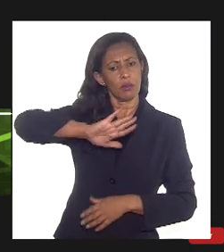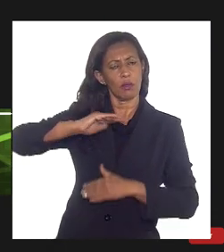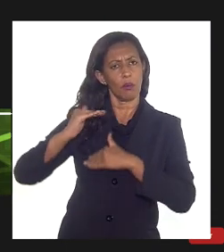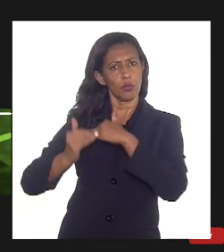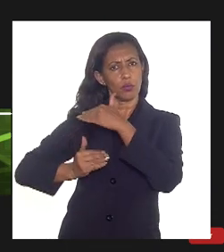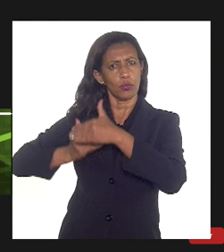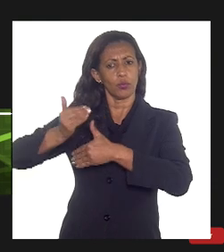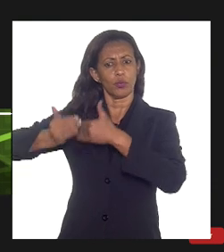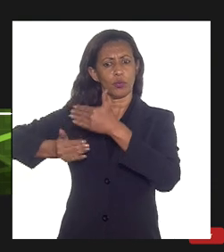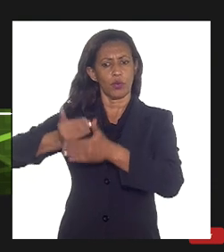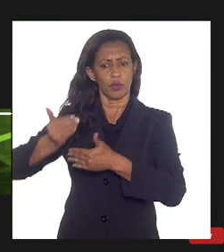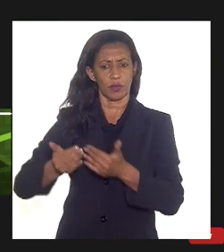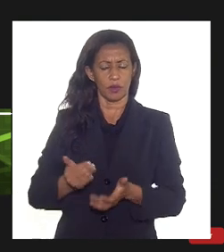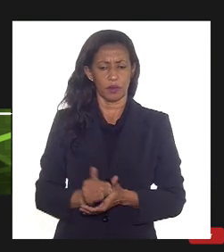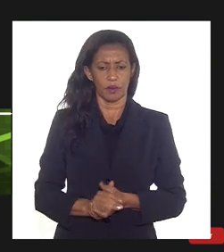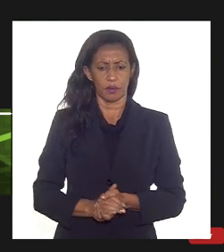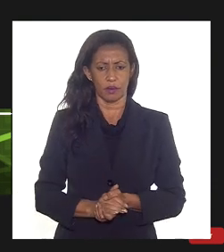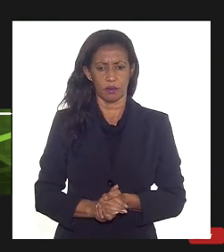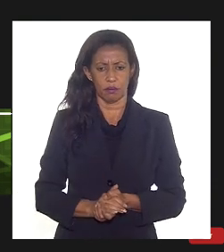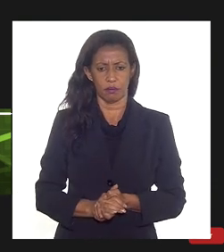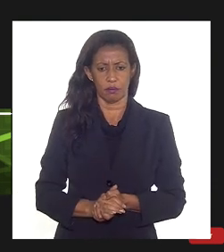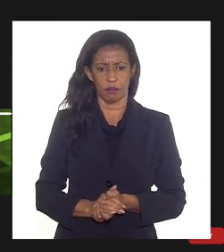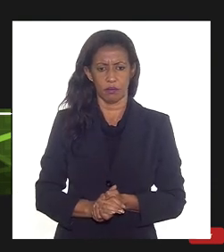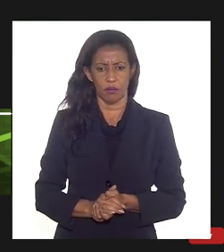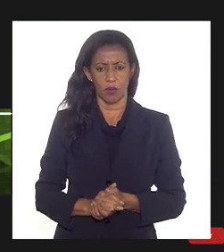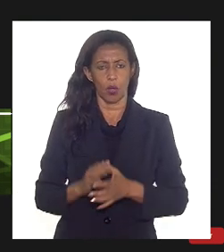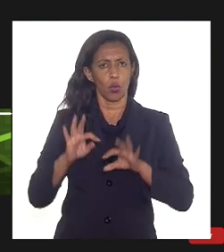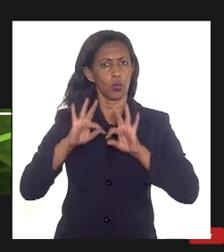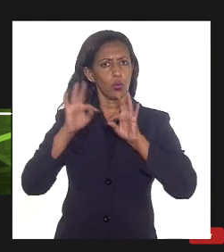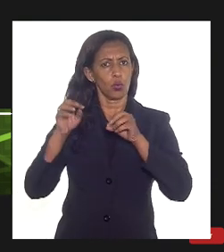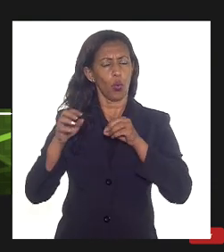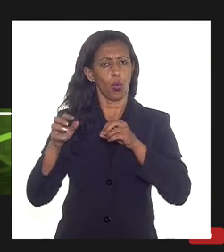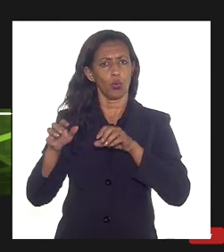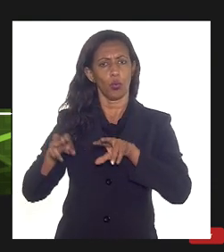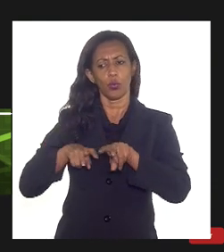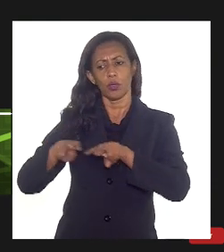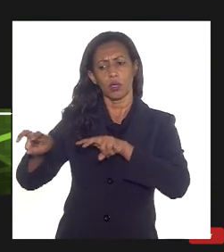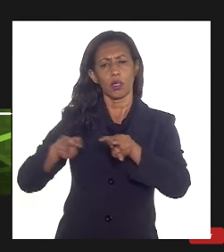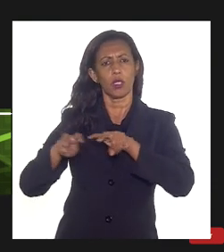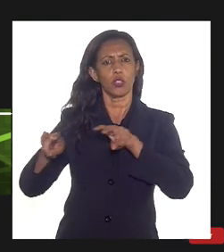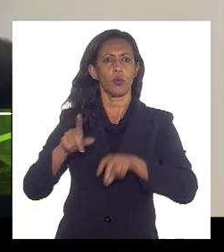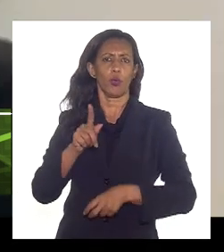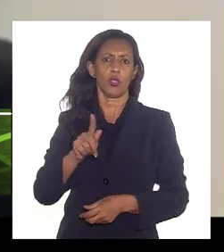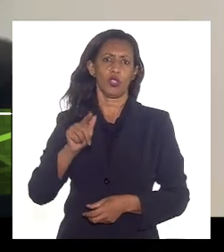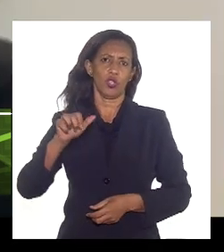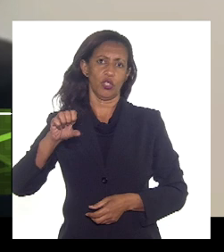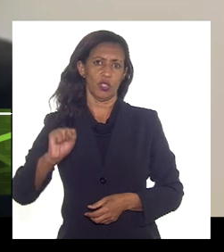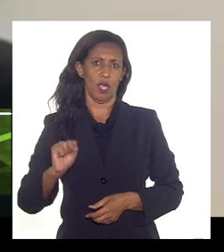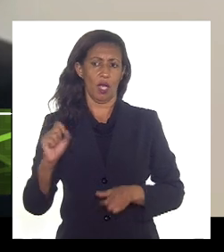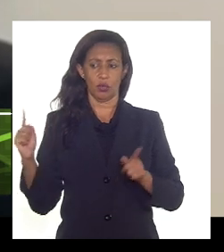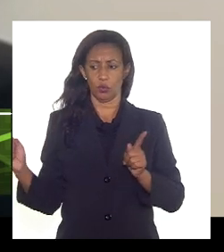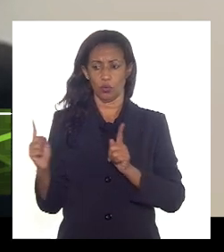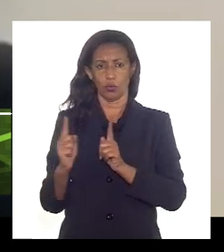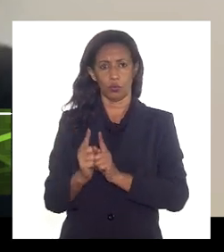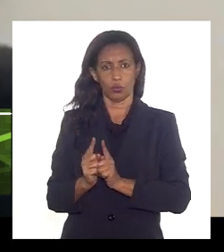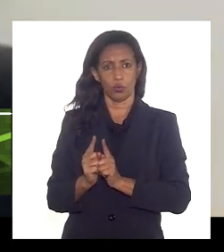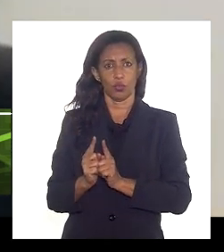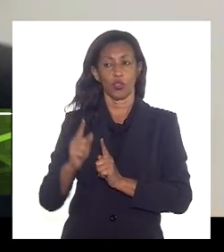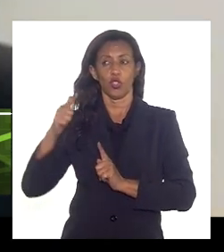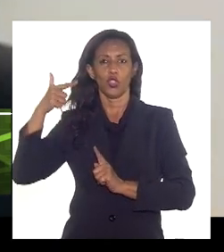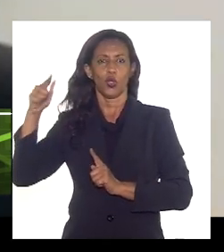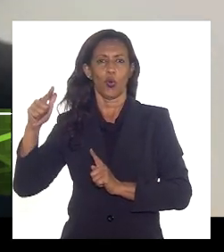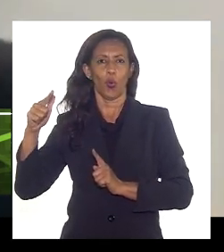que percorre aí todo o sistema de transporte de gás brasileiro que já vai permitir no curto prazo a entrada de outros agentes